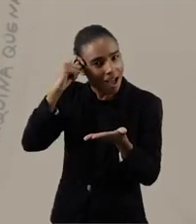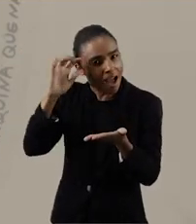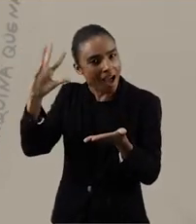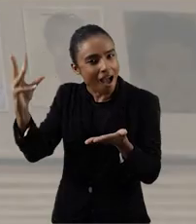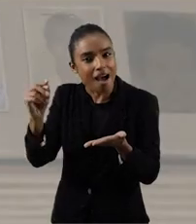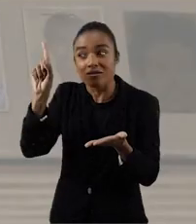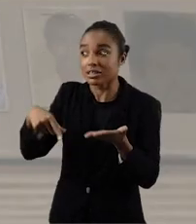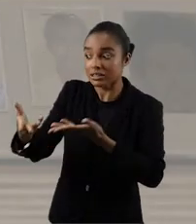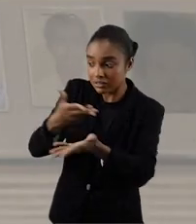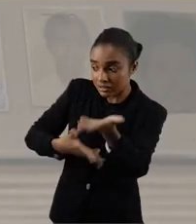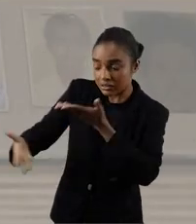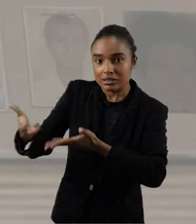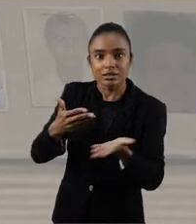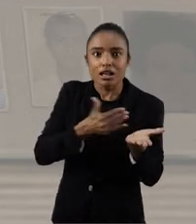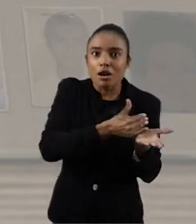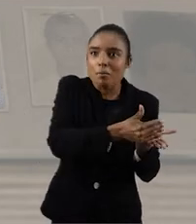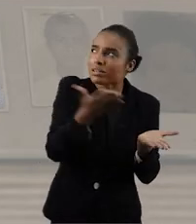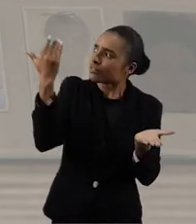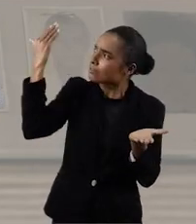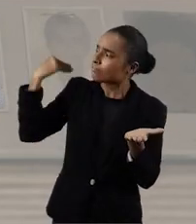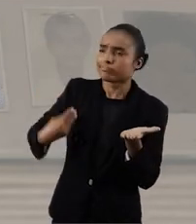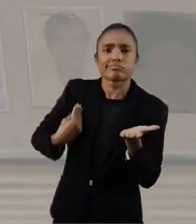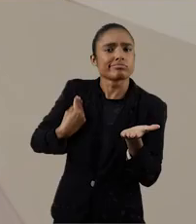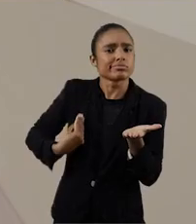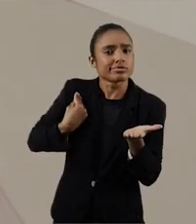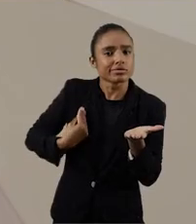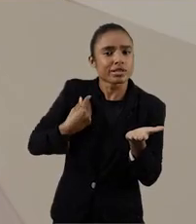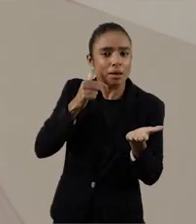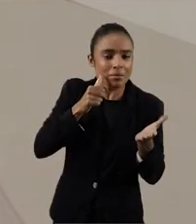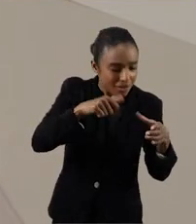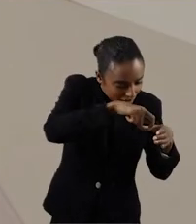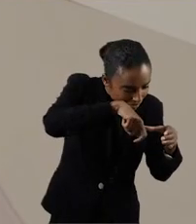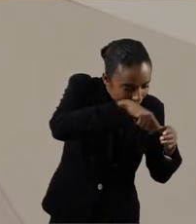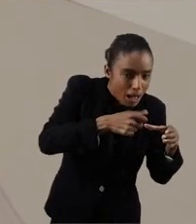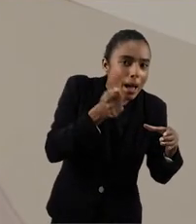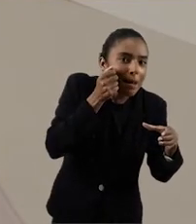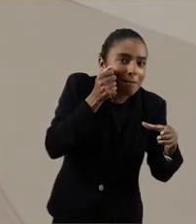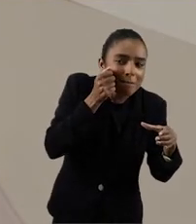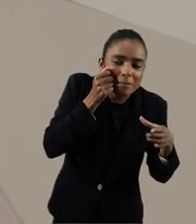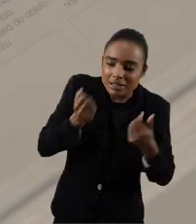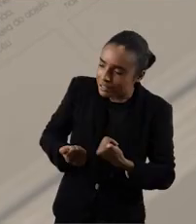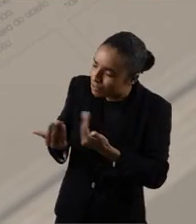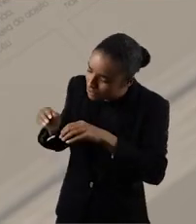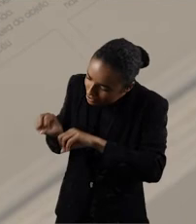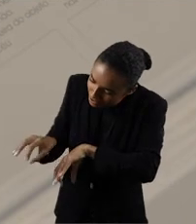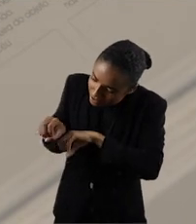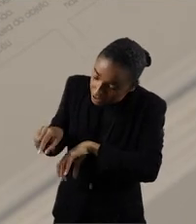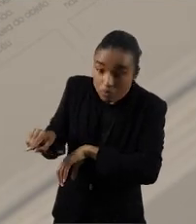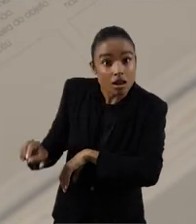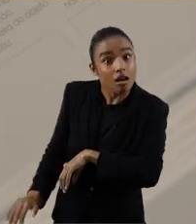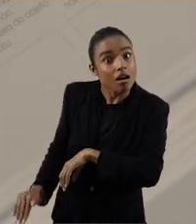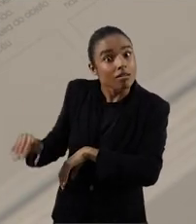diz que é um espiral que começa na cozinha da mãe dele no Palmital, na verdade, onde esse caldo todo que